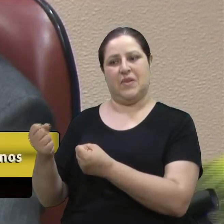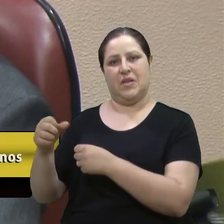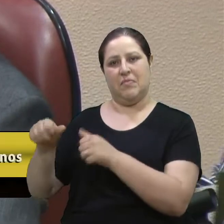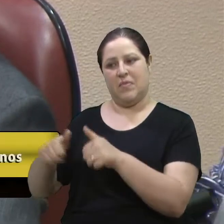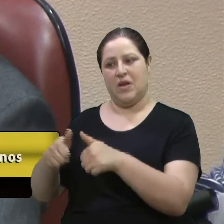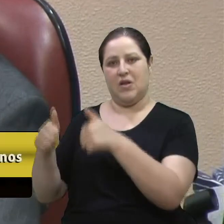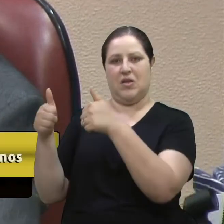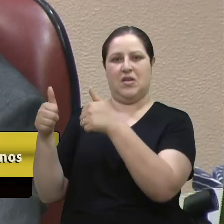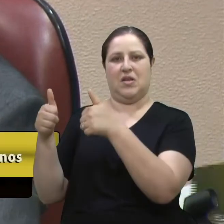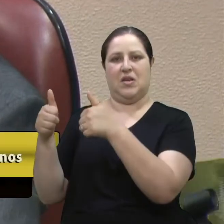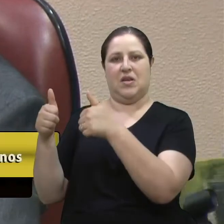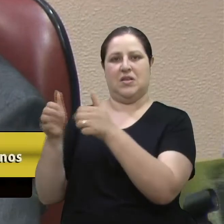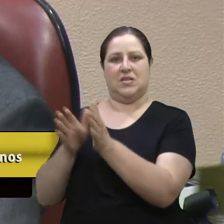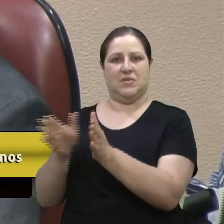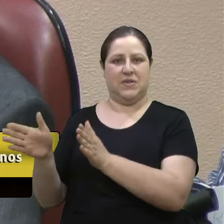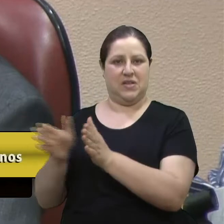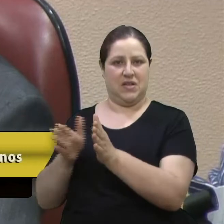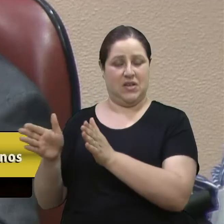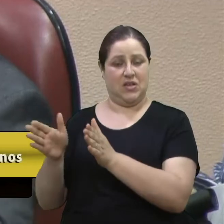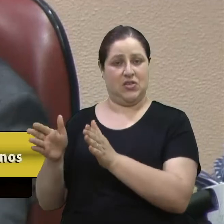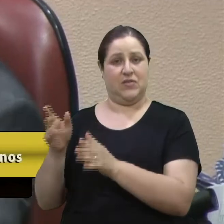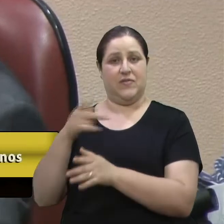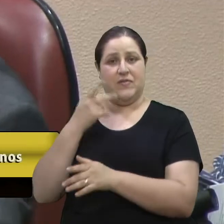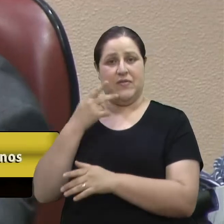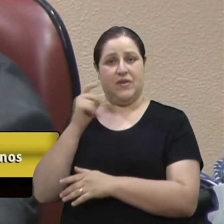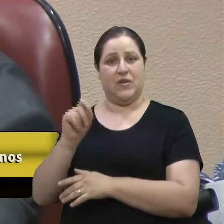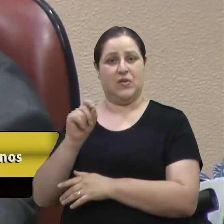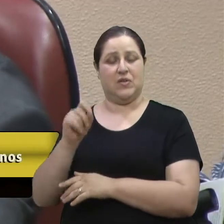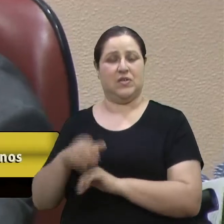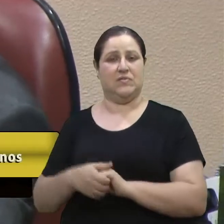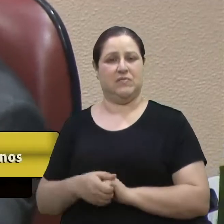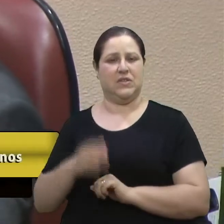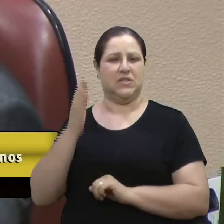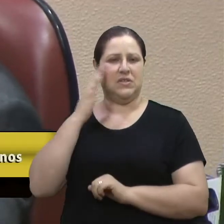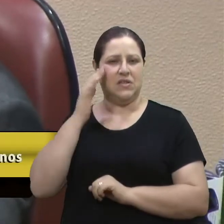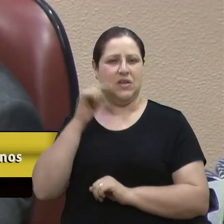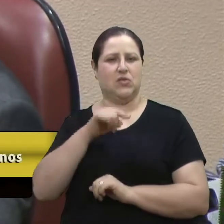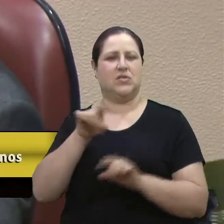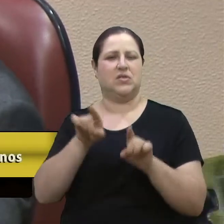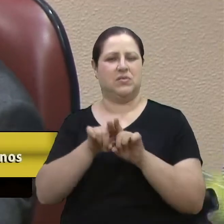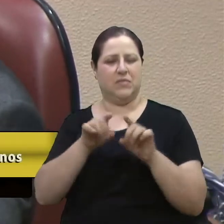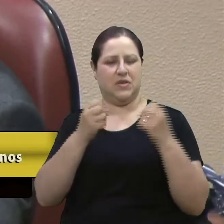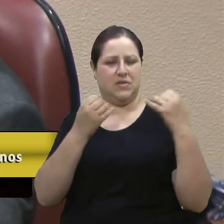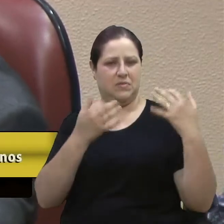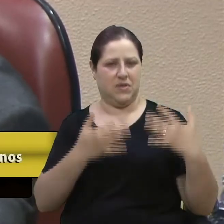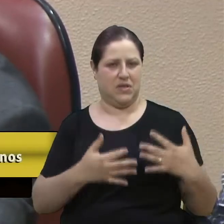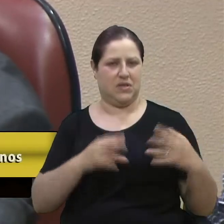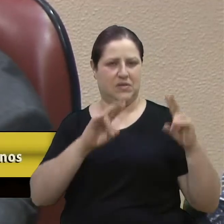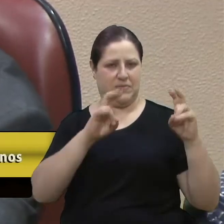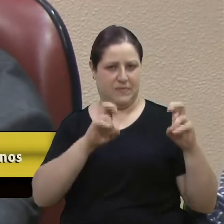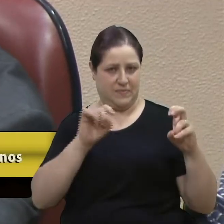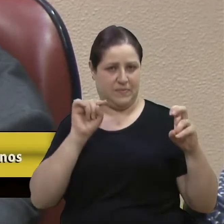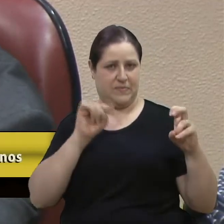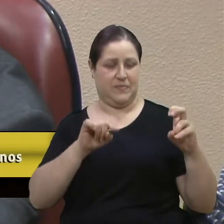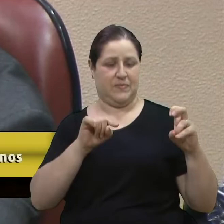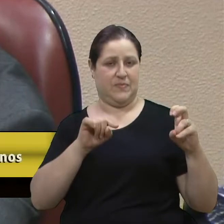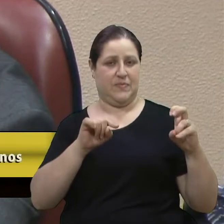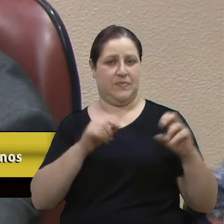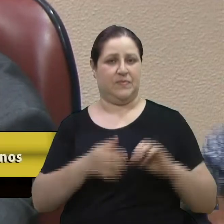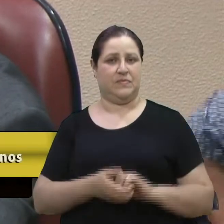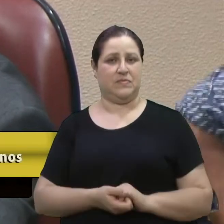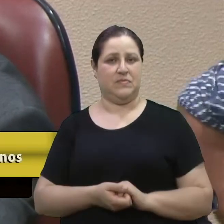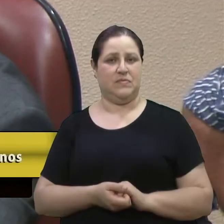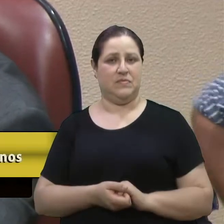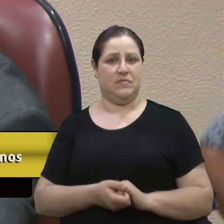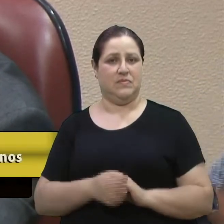acessibilidade. E aqui eu quero ressaltar, e sei que o senhor também vai tocar nesse assunto, tenho certeza, que nós teremos, o